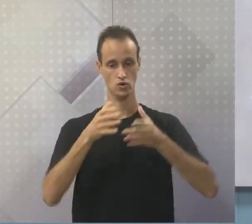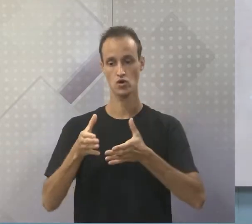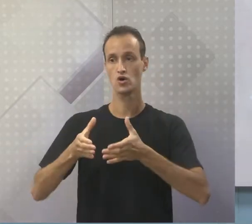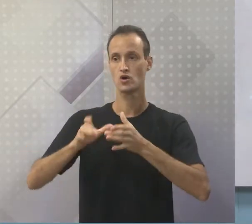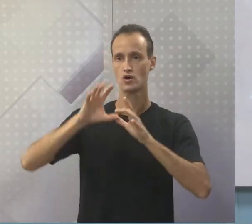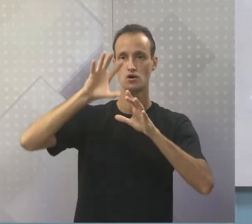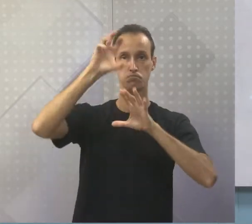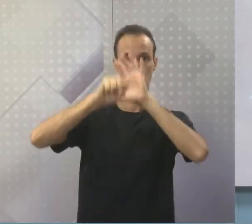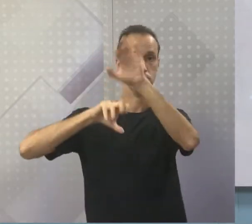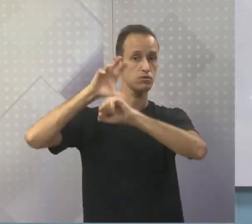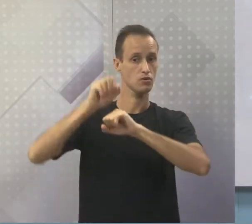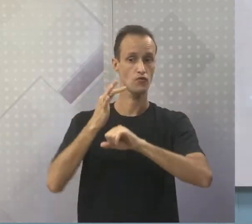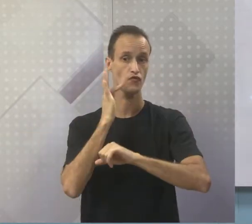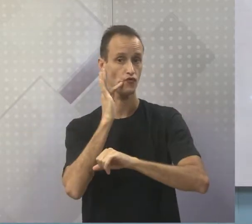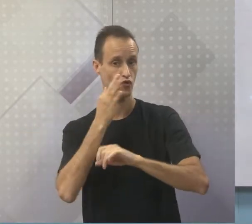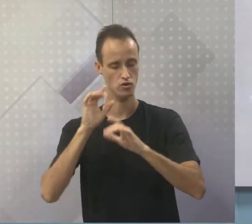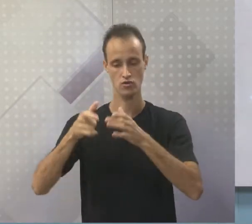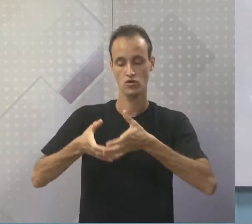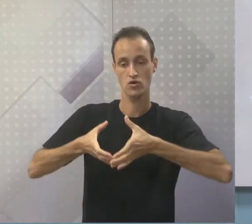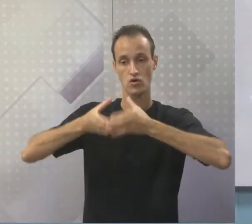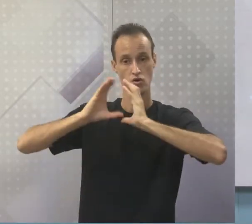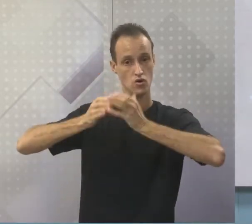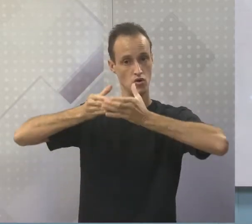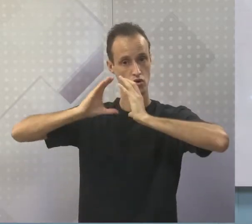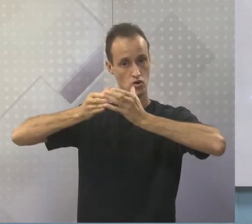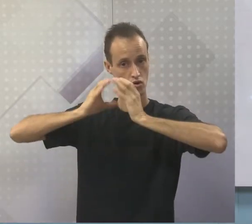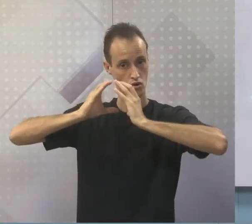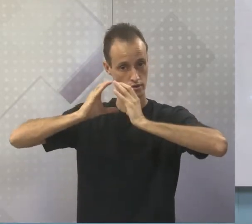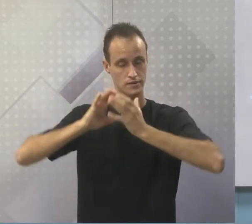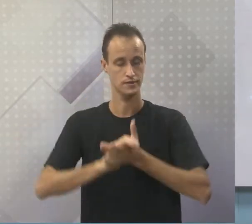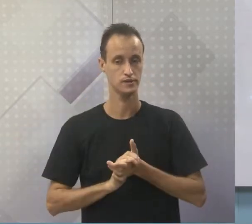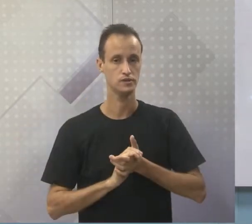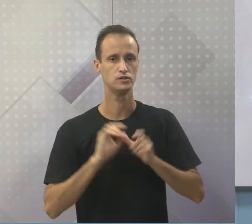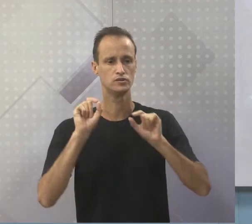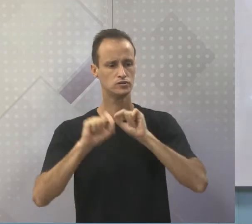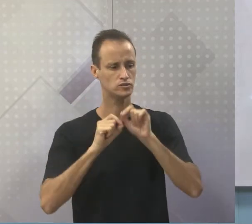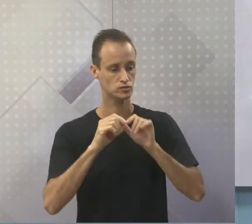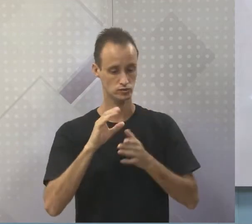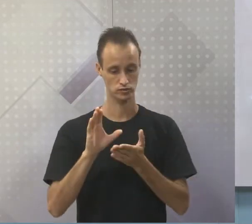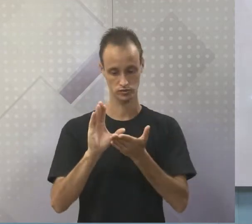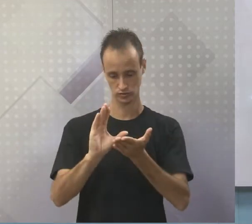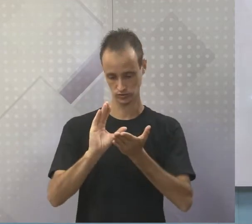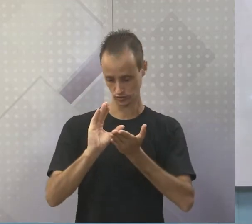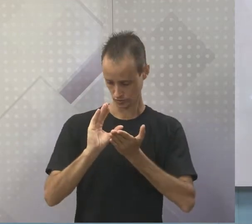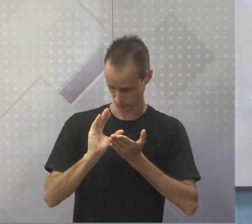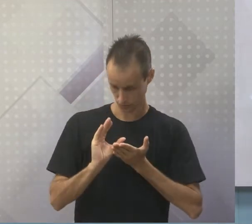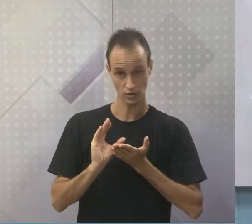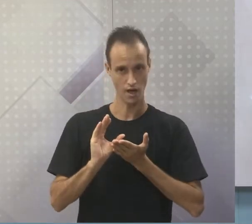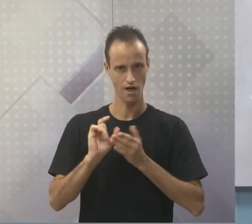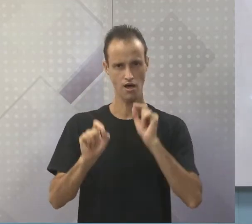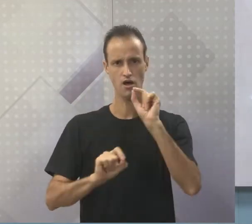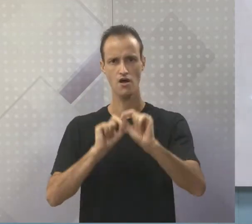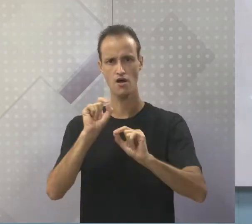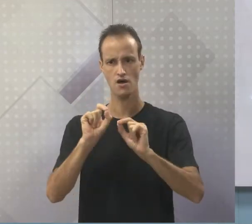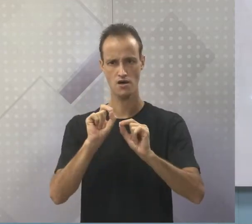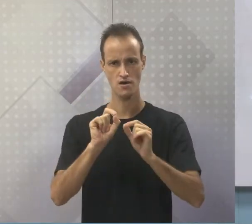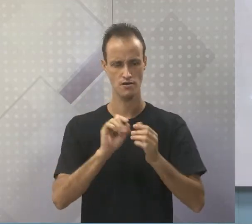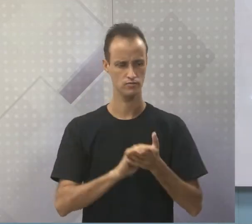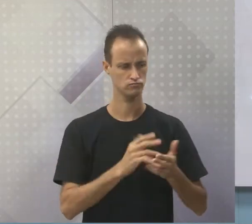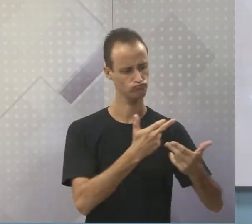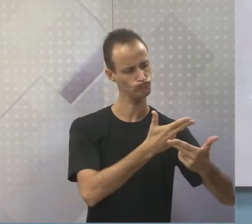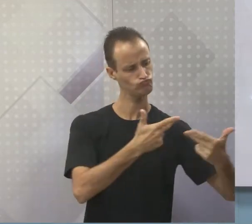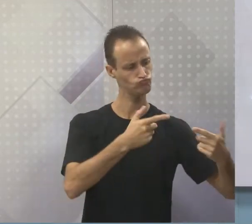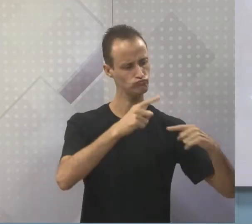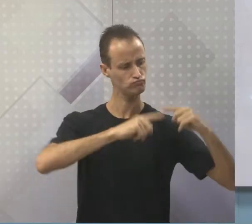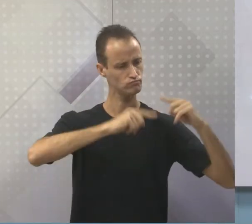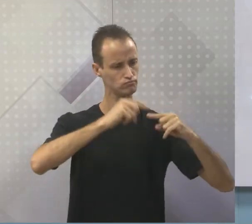é toda essa extração da riqueza voltada para a vegetação, para ter o lucro na ideia de um elemento